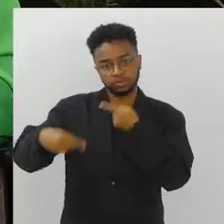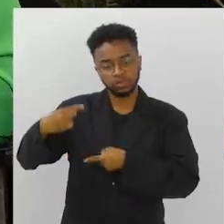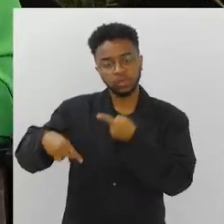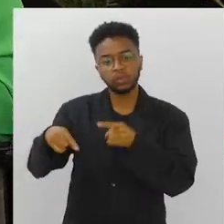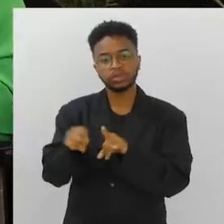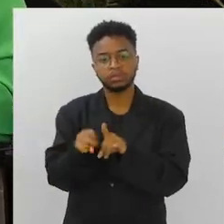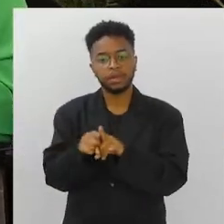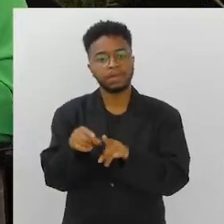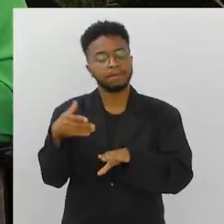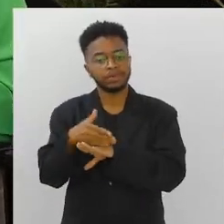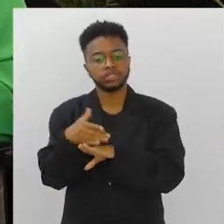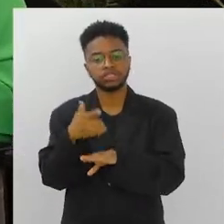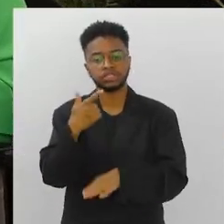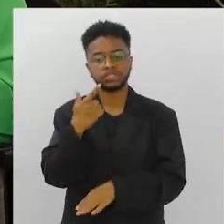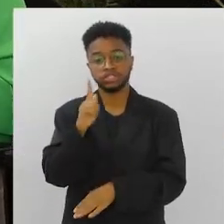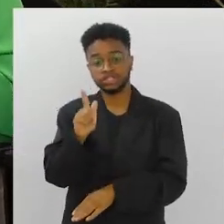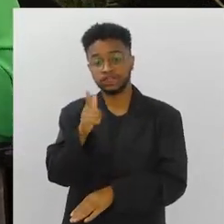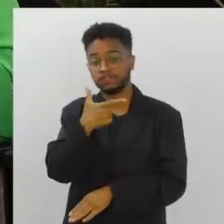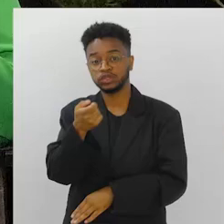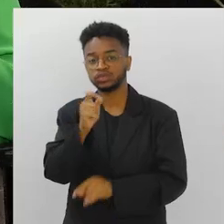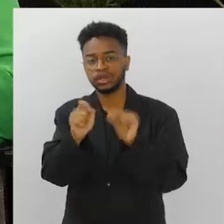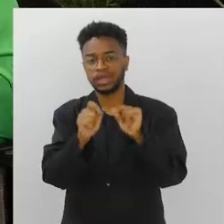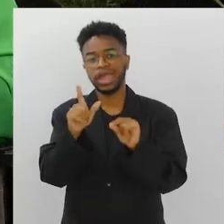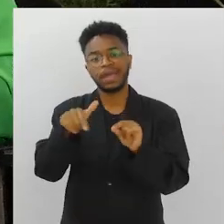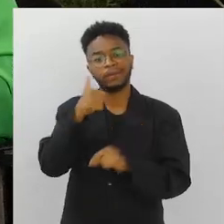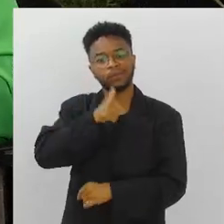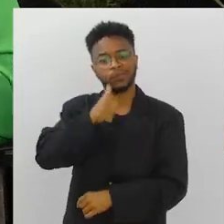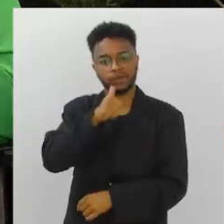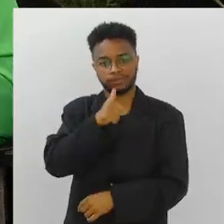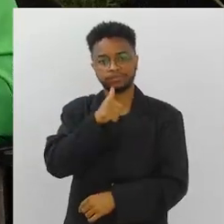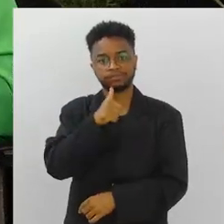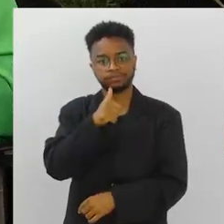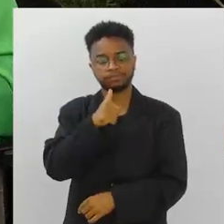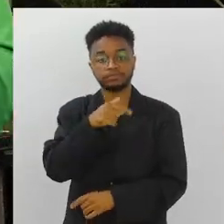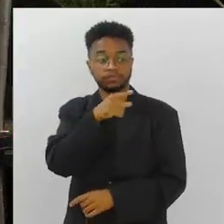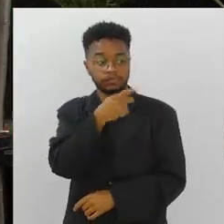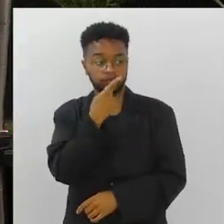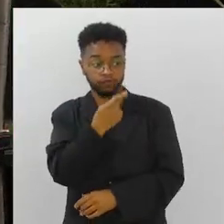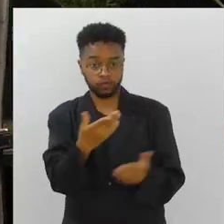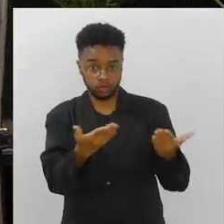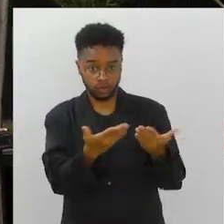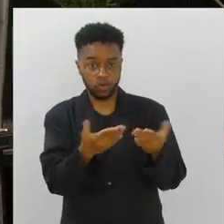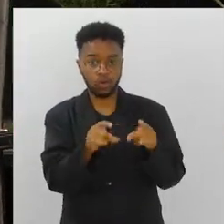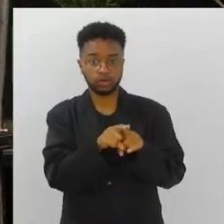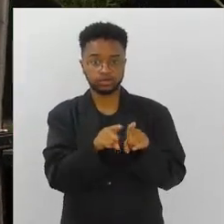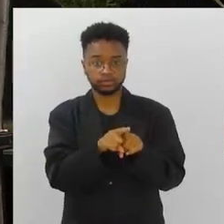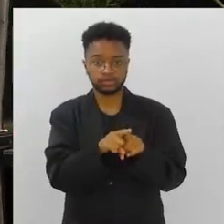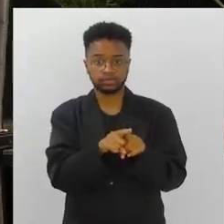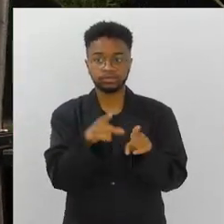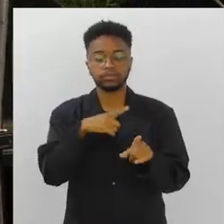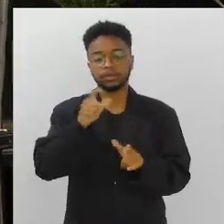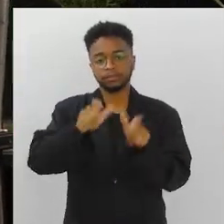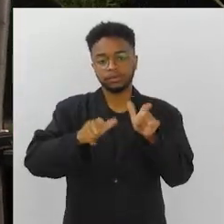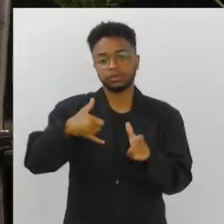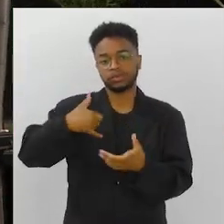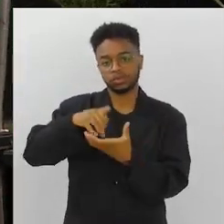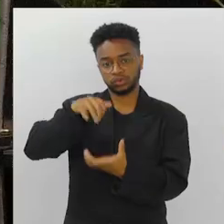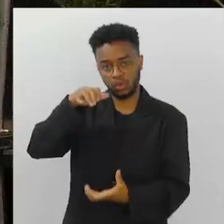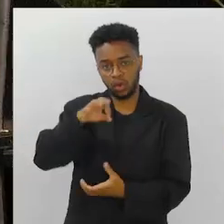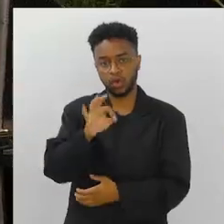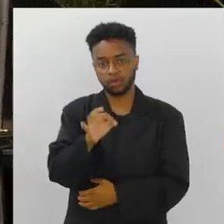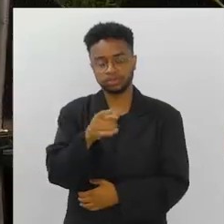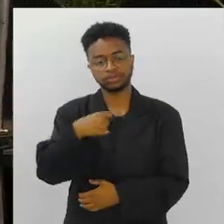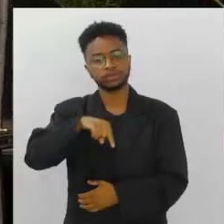desse debate da jornada do G20 é o público feminino, as mulheres. Você citou agora as pessoas